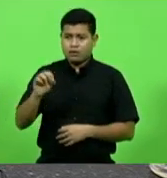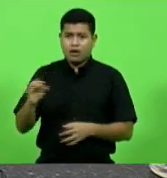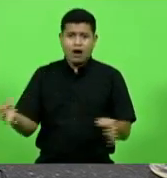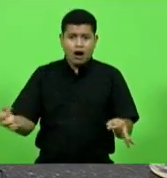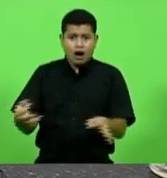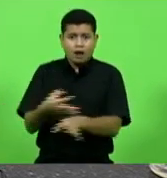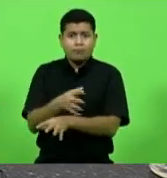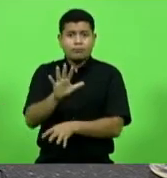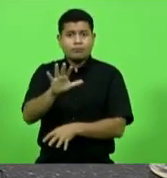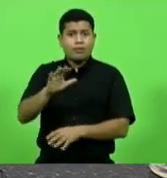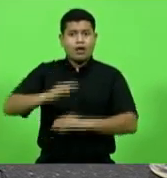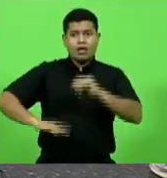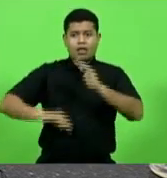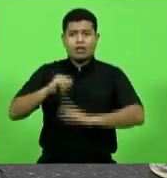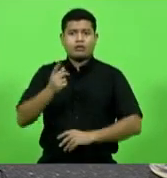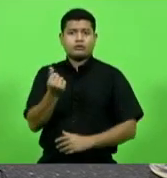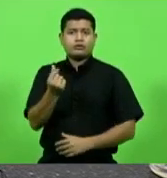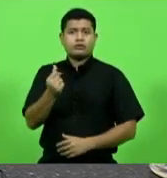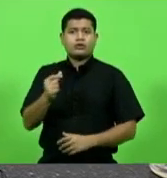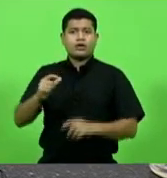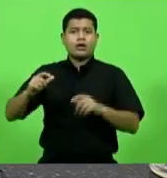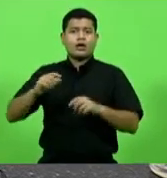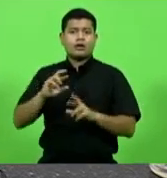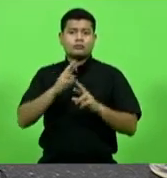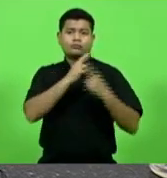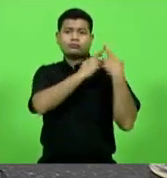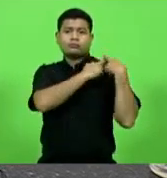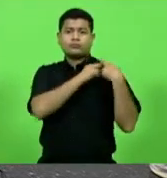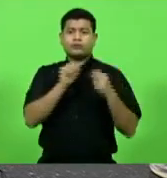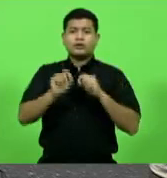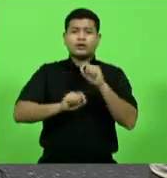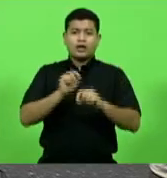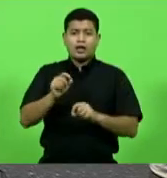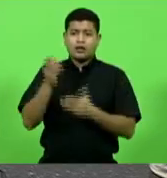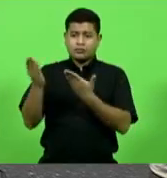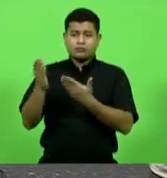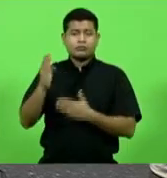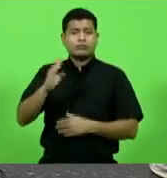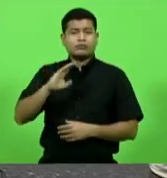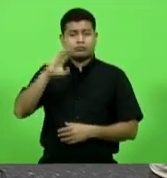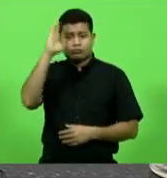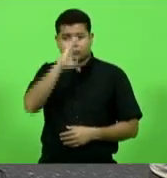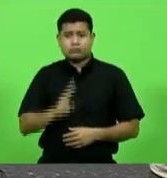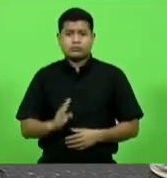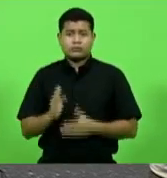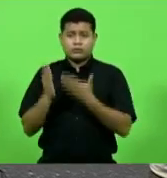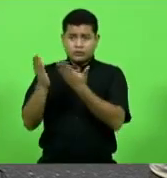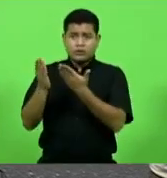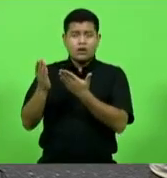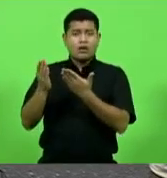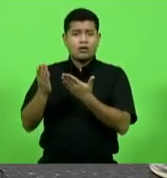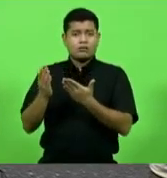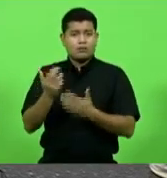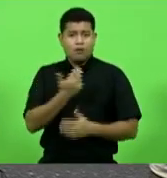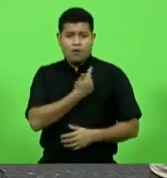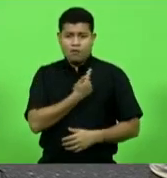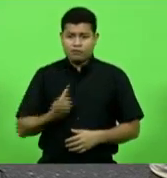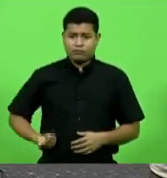com recursos do governo federal com recursos da União nós temos que primeiro fazer o dever de casa